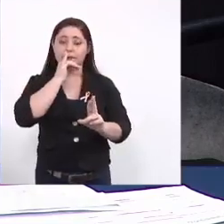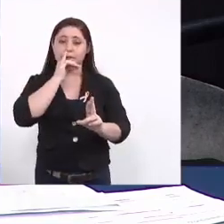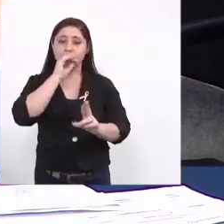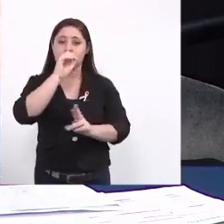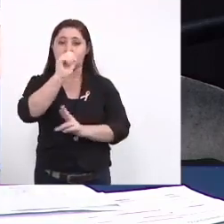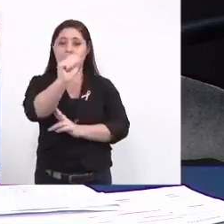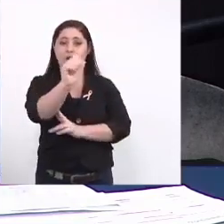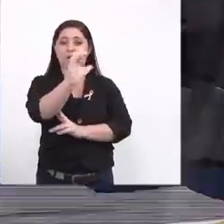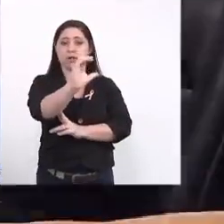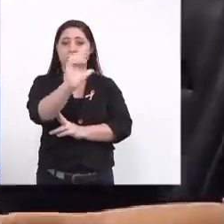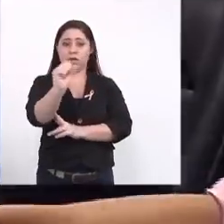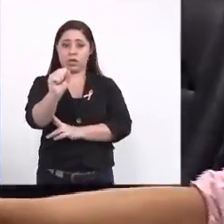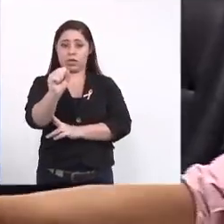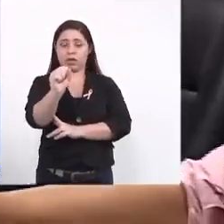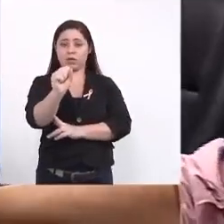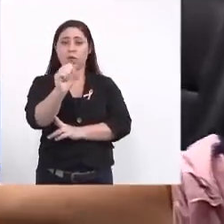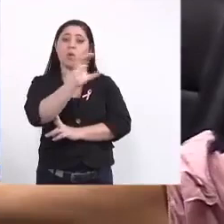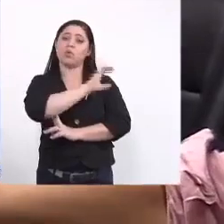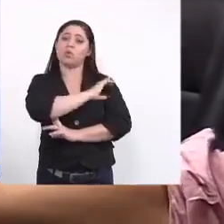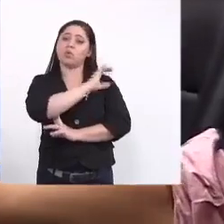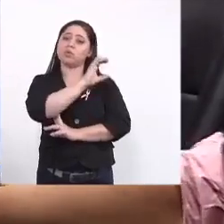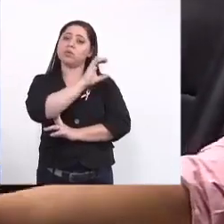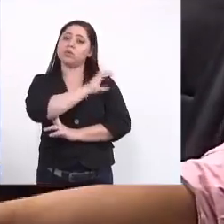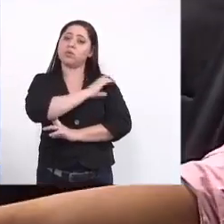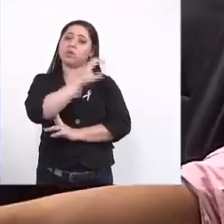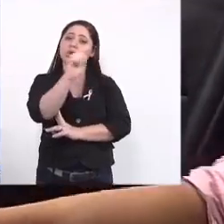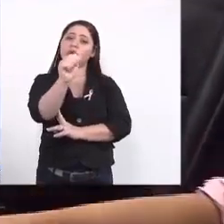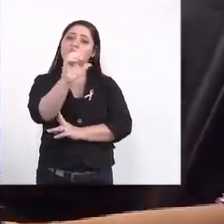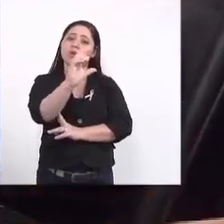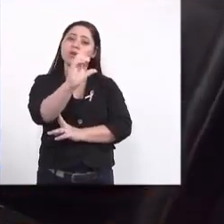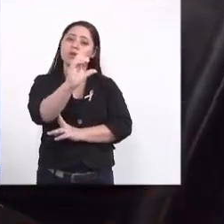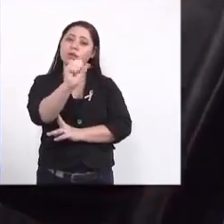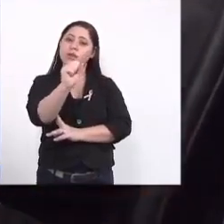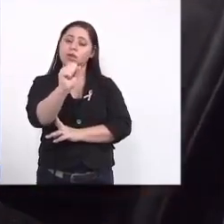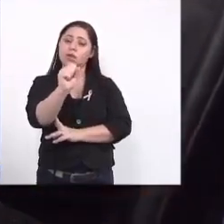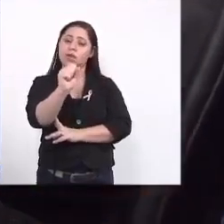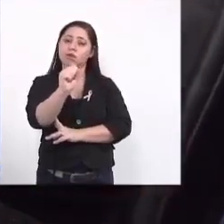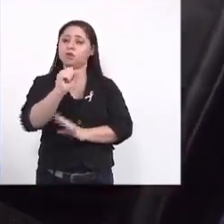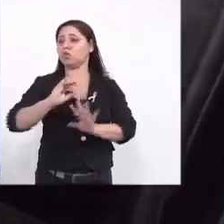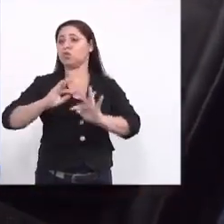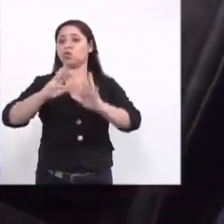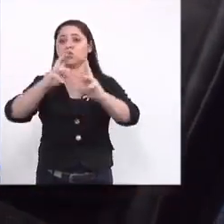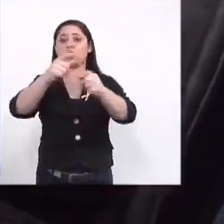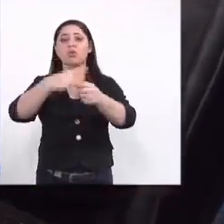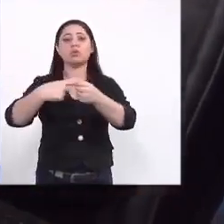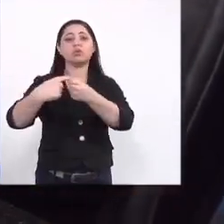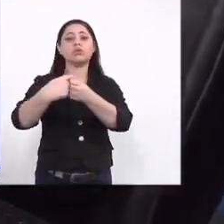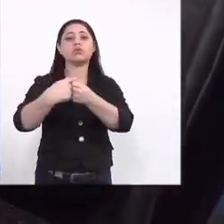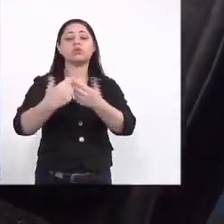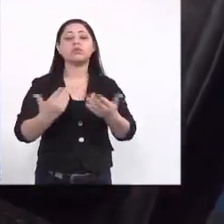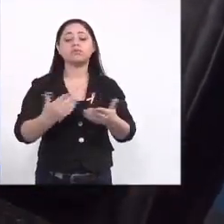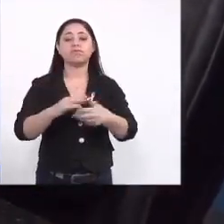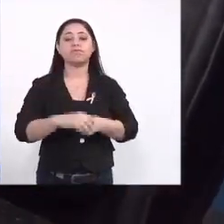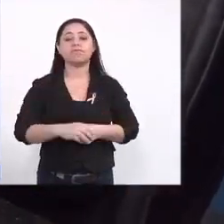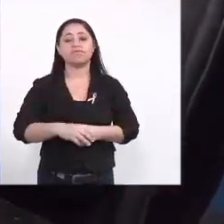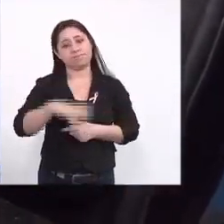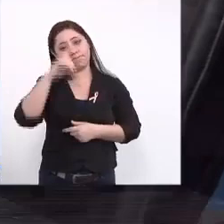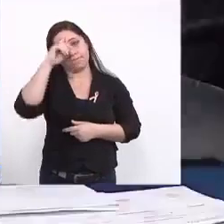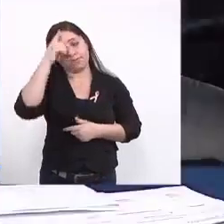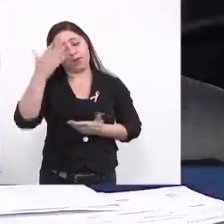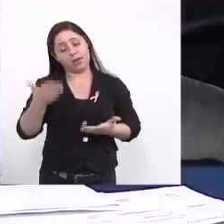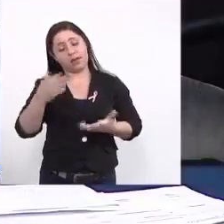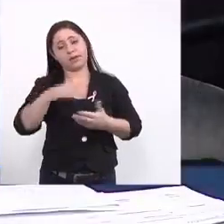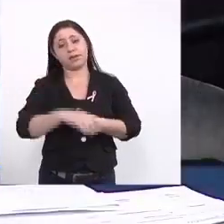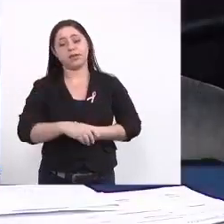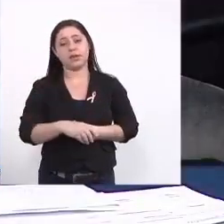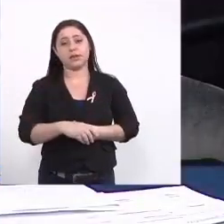agentes comunitários o coordenador dos agentes comunitários de todos os municípios é uma ideia Silvio